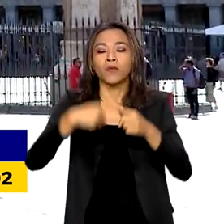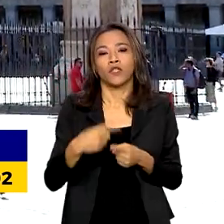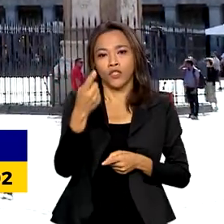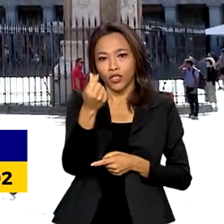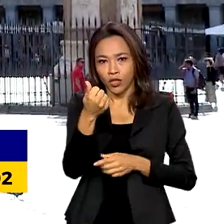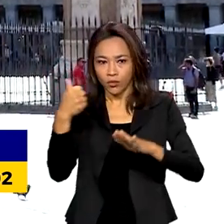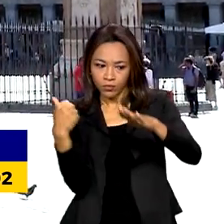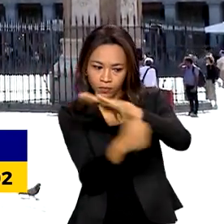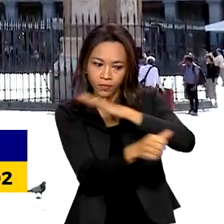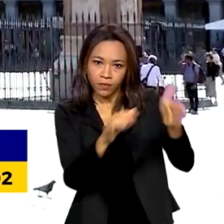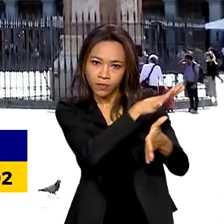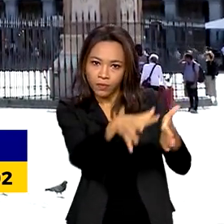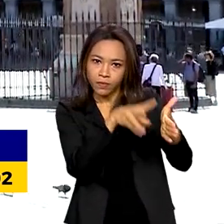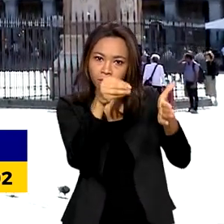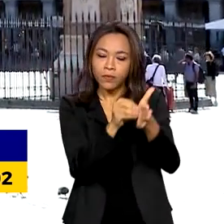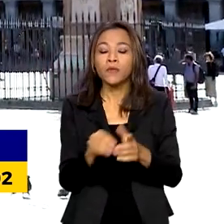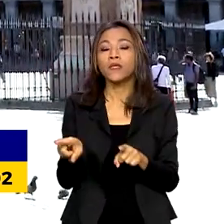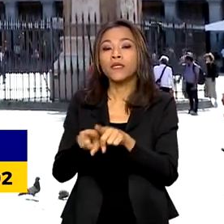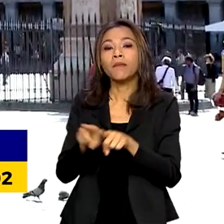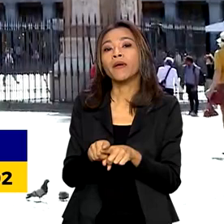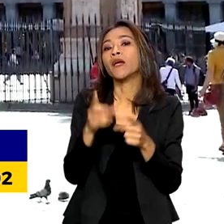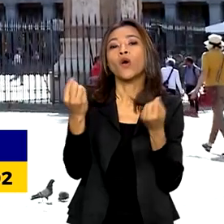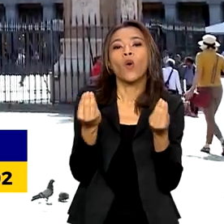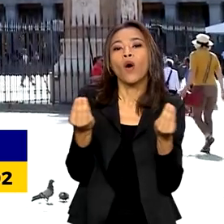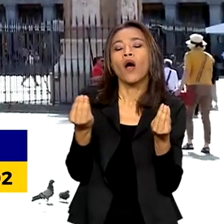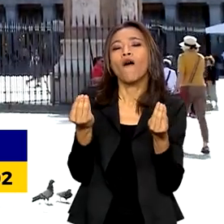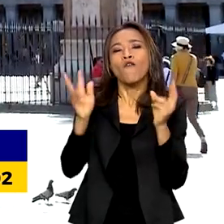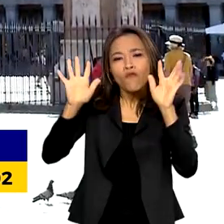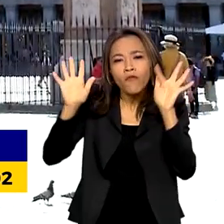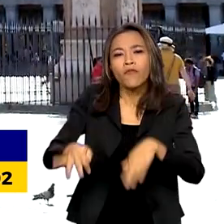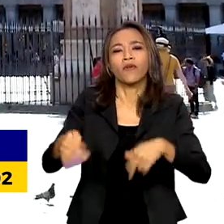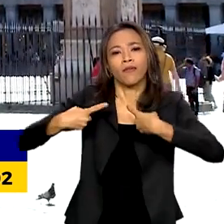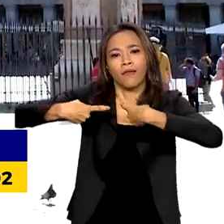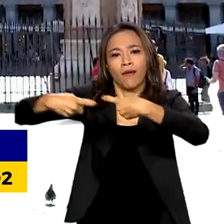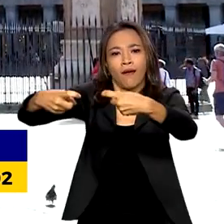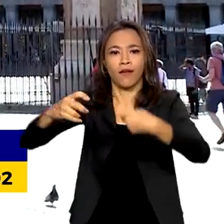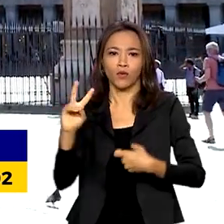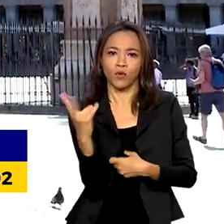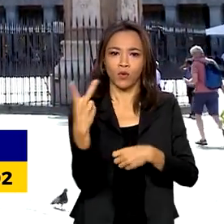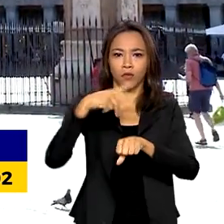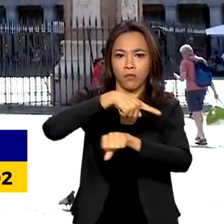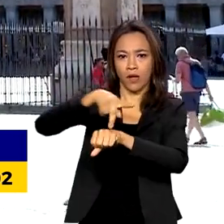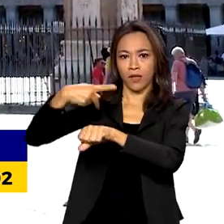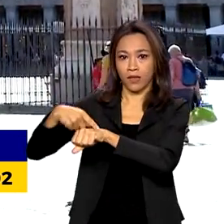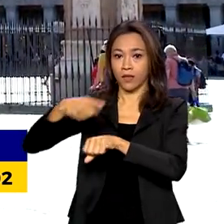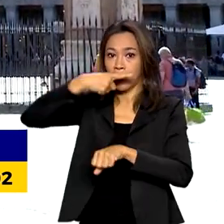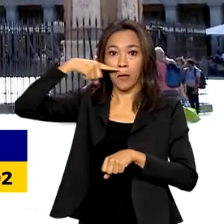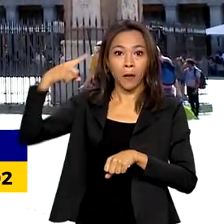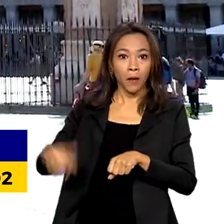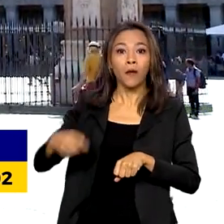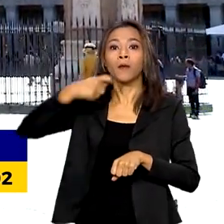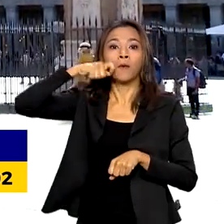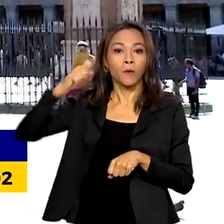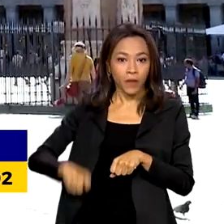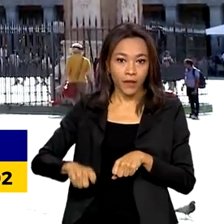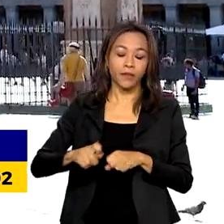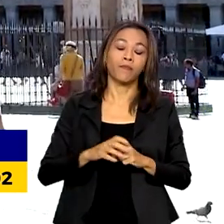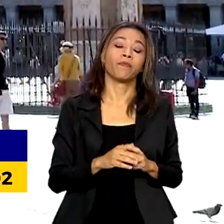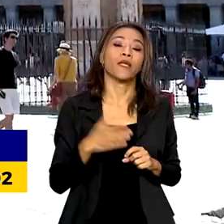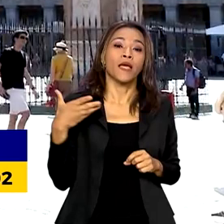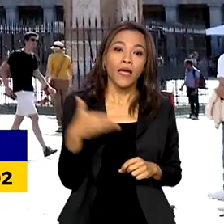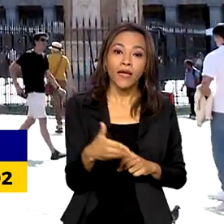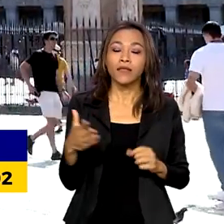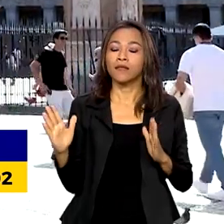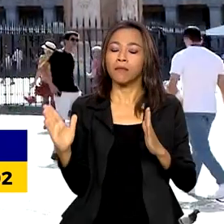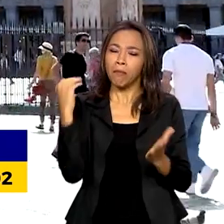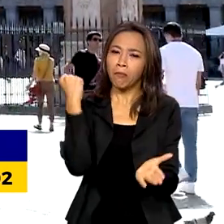e discutiram caminhos para o fim da guerra entre Rússia e Ucrânia. Afirmaram ainda que a visita marca o início de uma nova